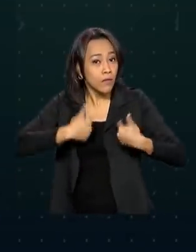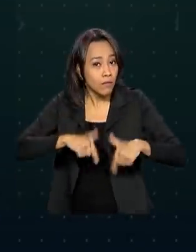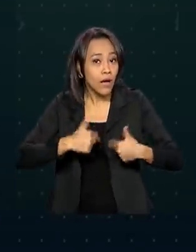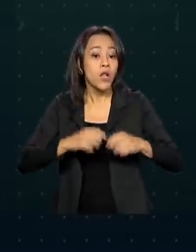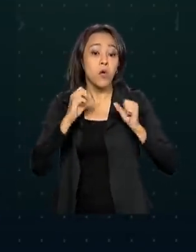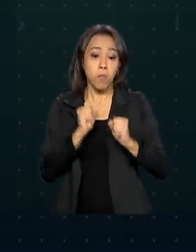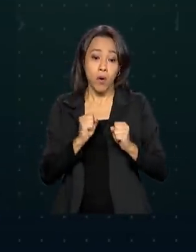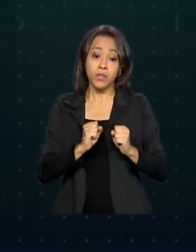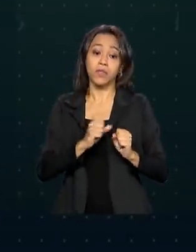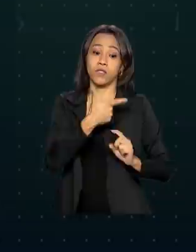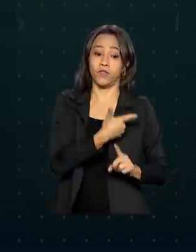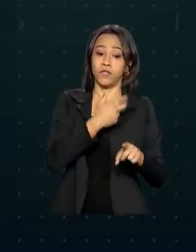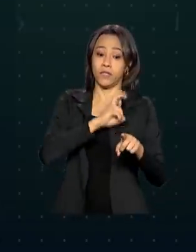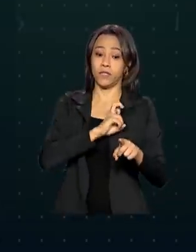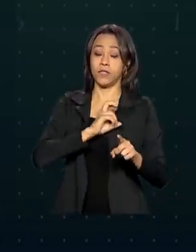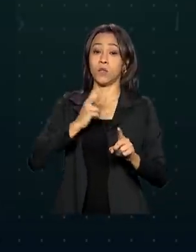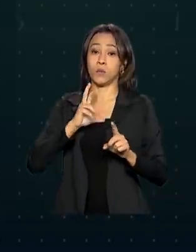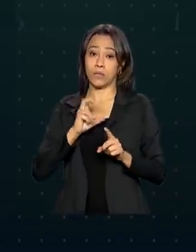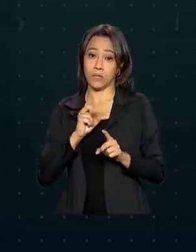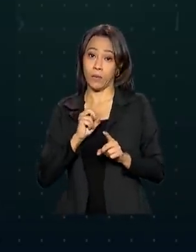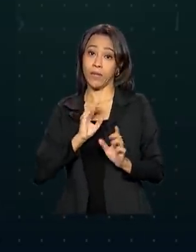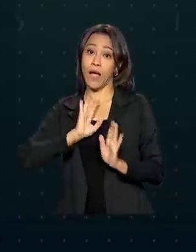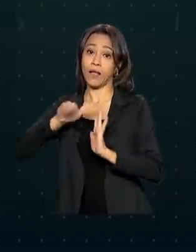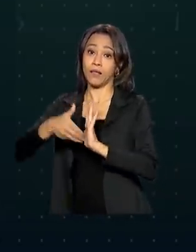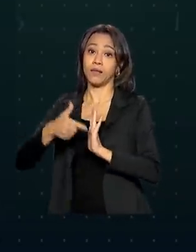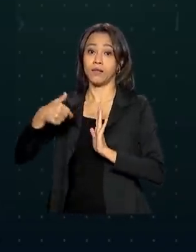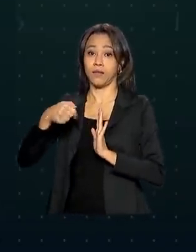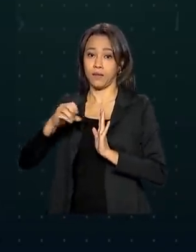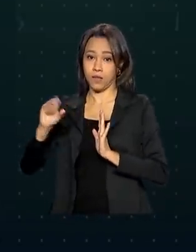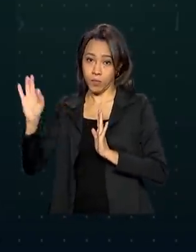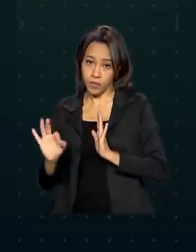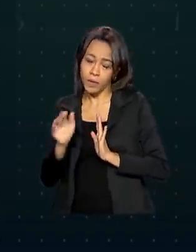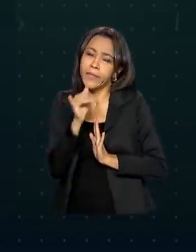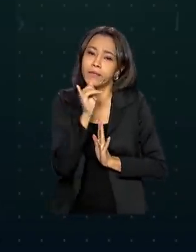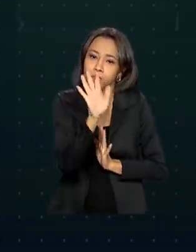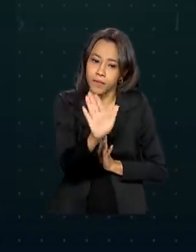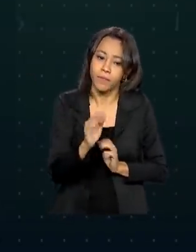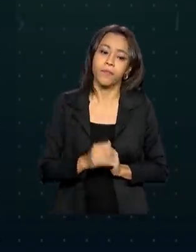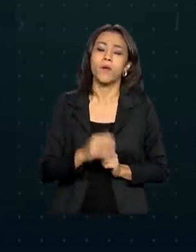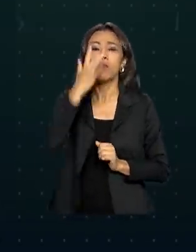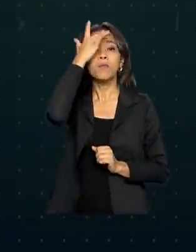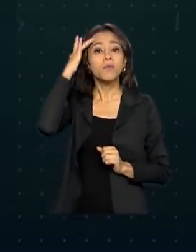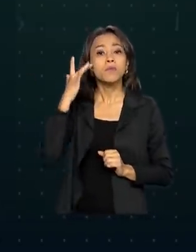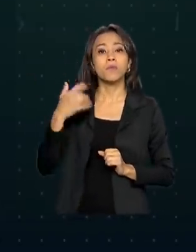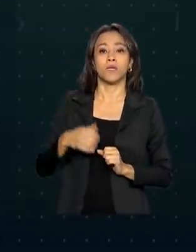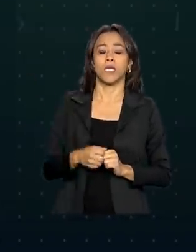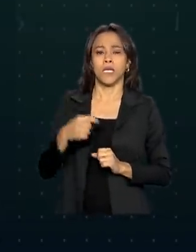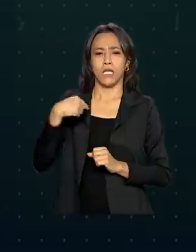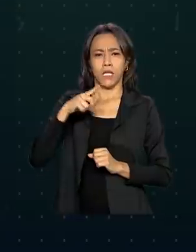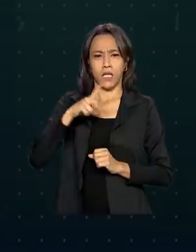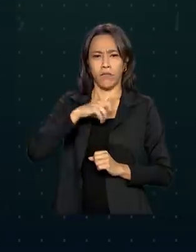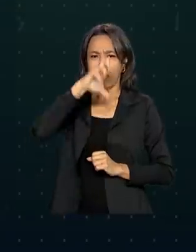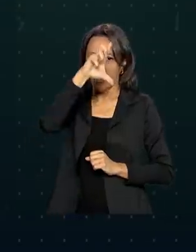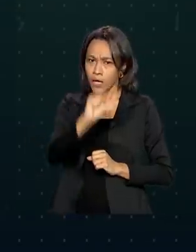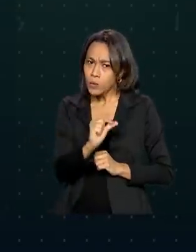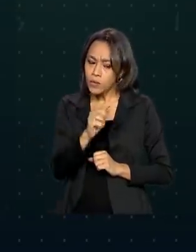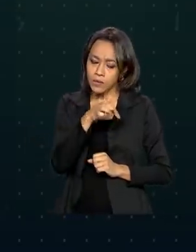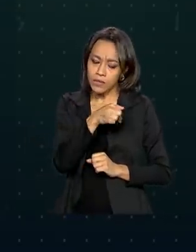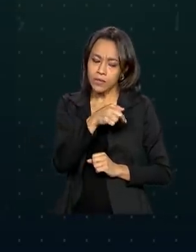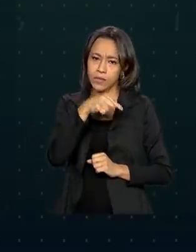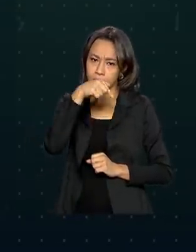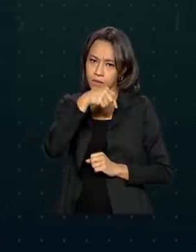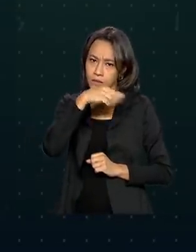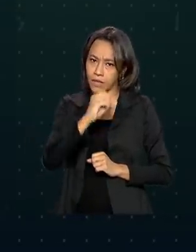ser de 25%, 50% ou 70%. Por exemplo, um funcionário que tiver redução de 70